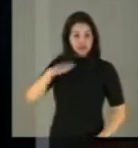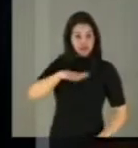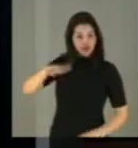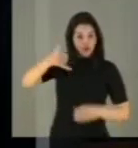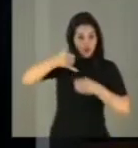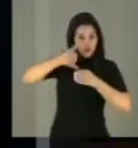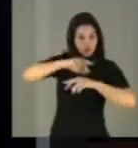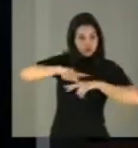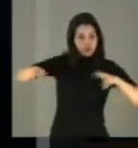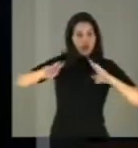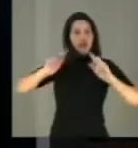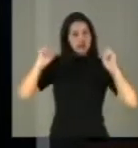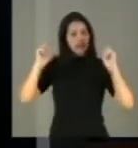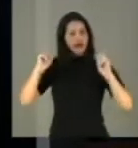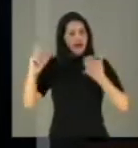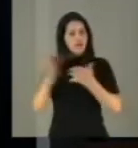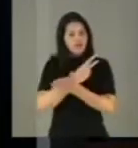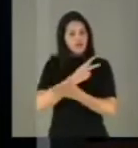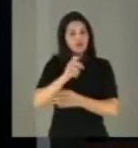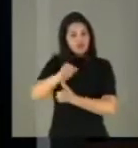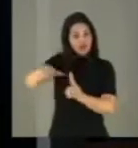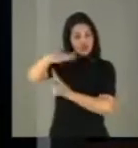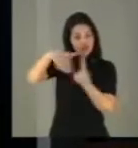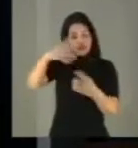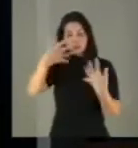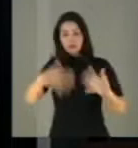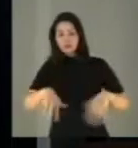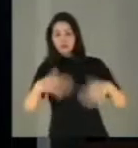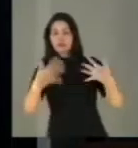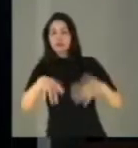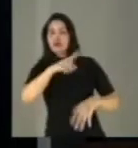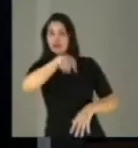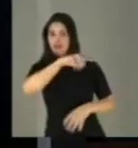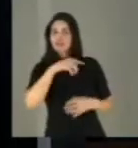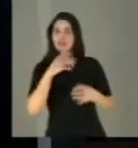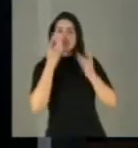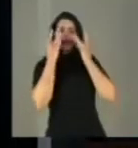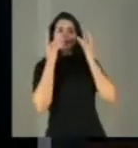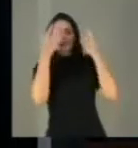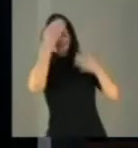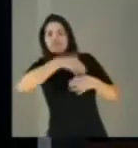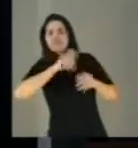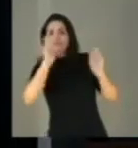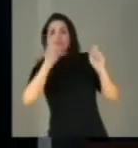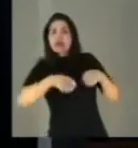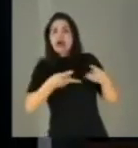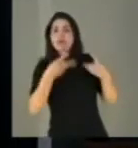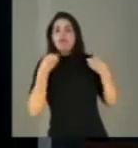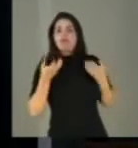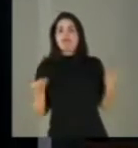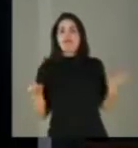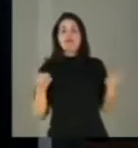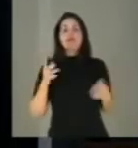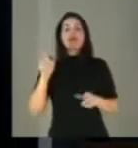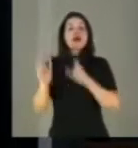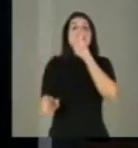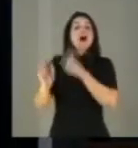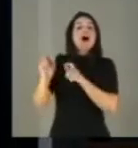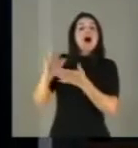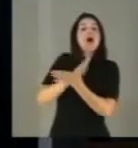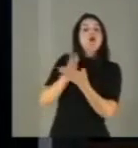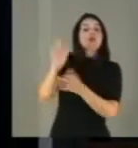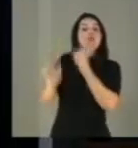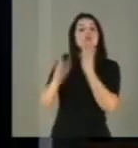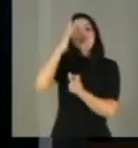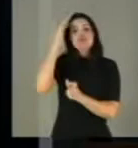consequências sobre a sociedade são evidentes. Ainda assim, para muitos analistas, esses